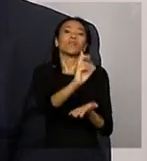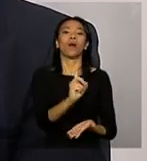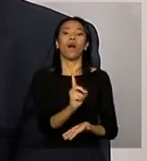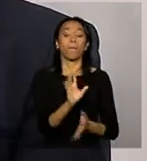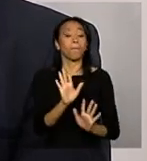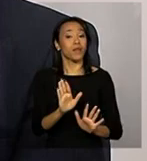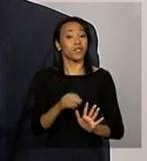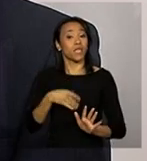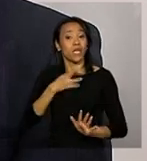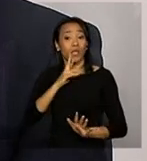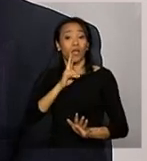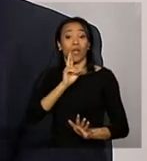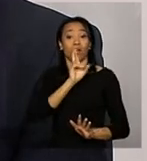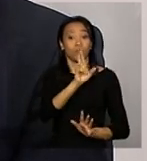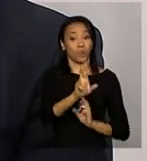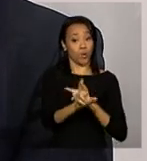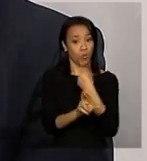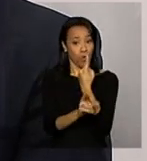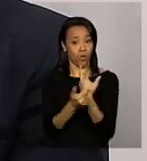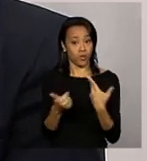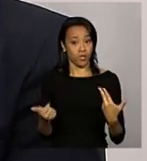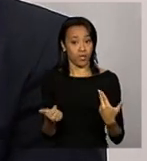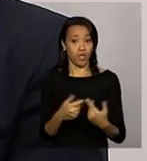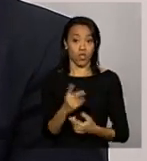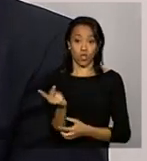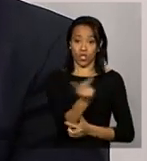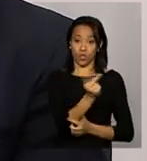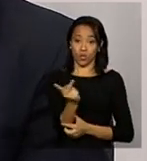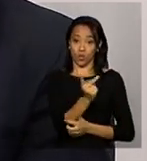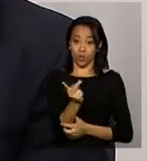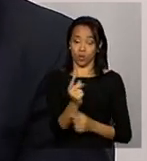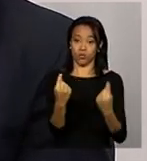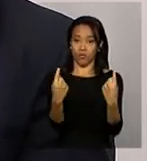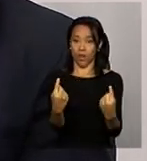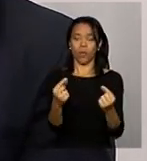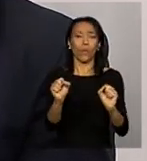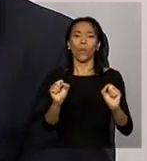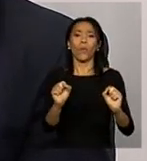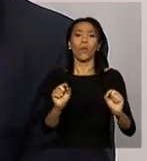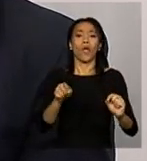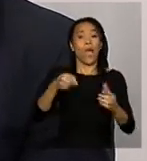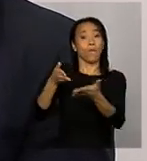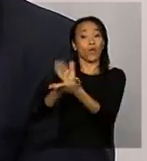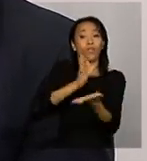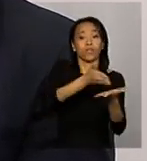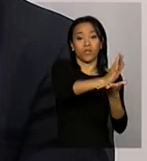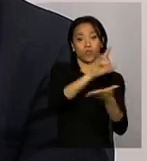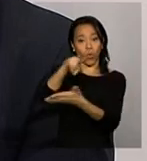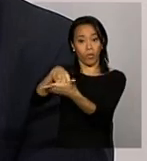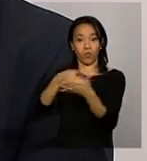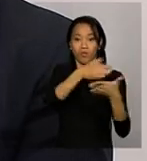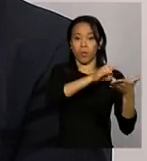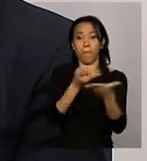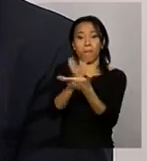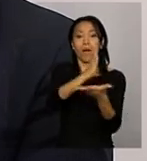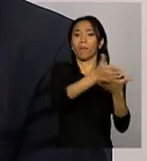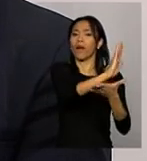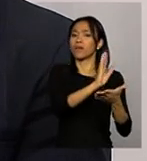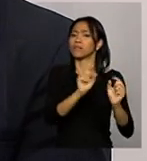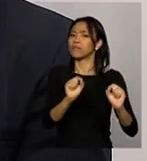ressalva aqui tanto no GDPBF quanto no GDSUAS a aprovação certo em cima do valor